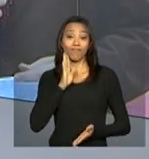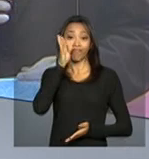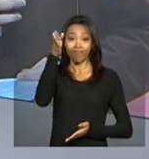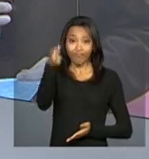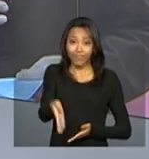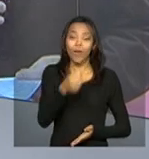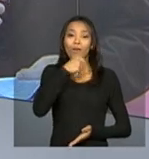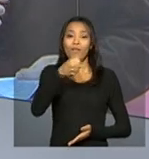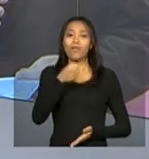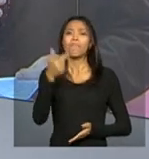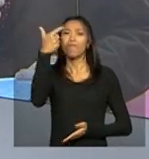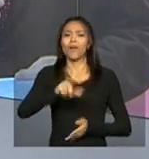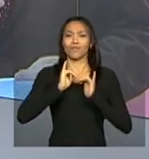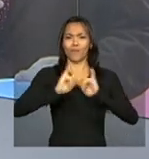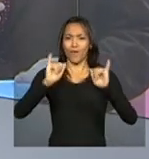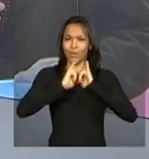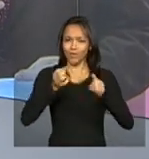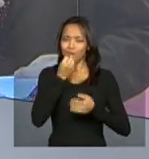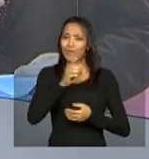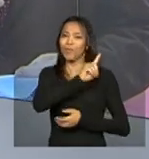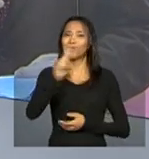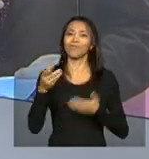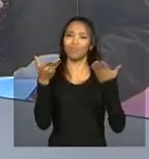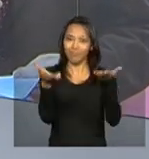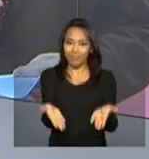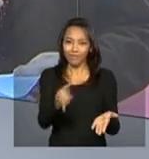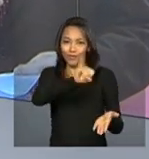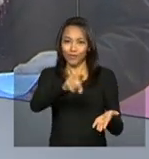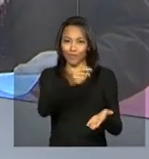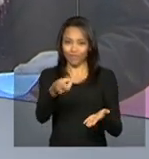Neto tem as informações ao vivo. Bom dia, João.